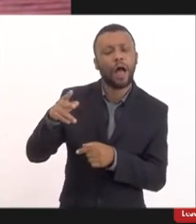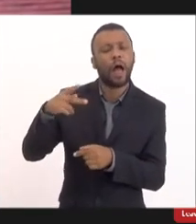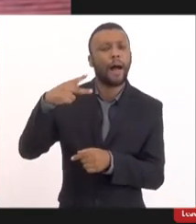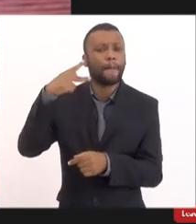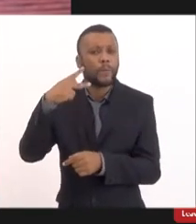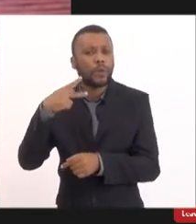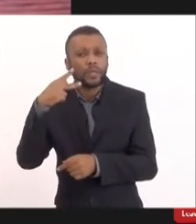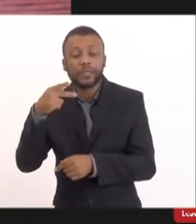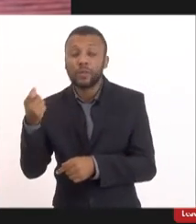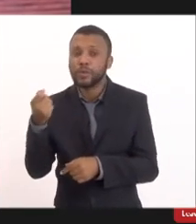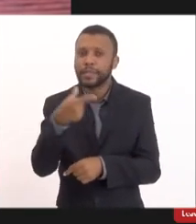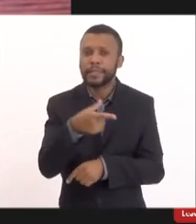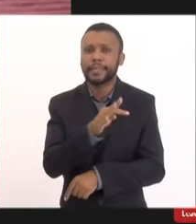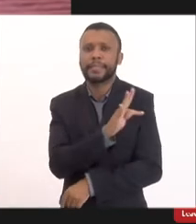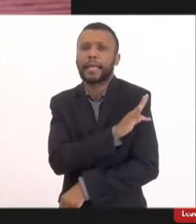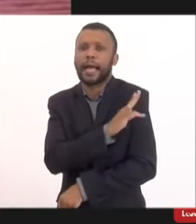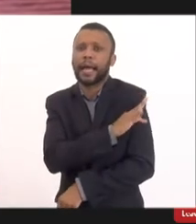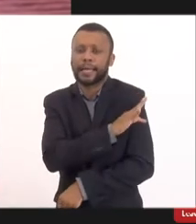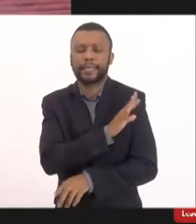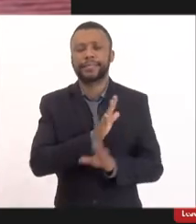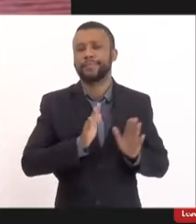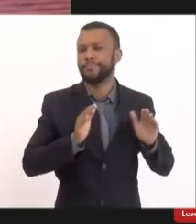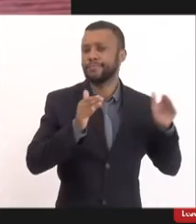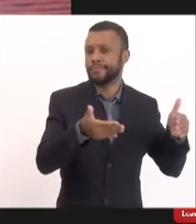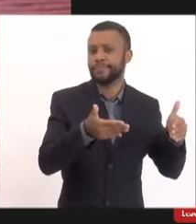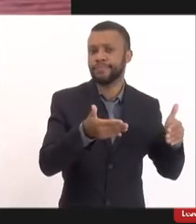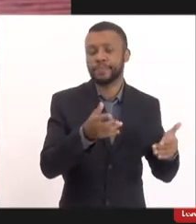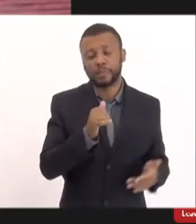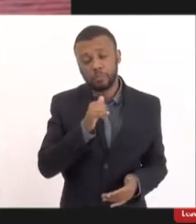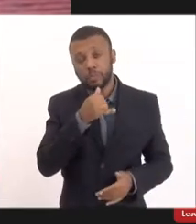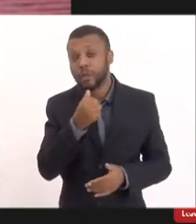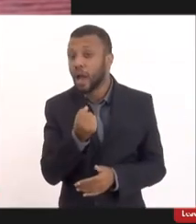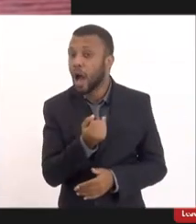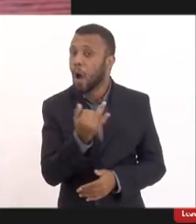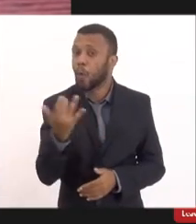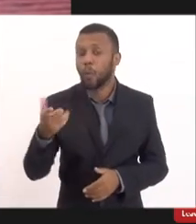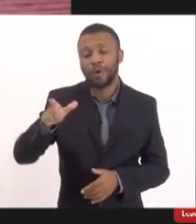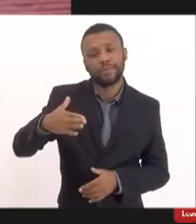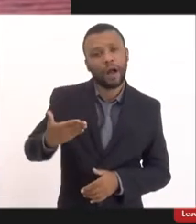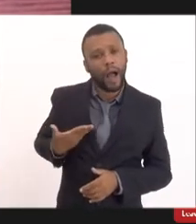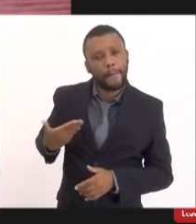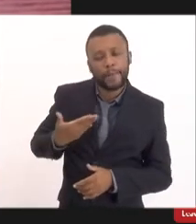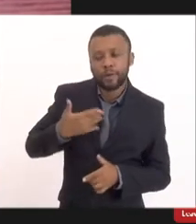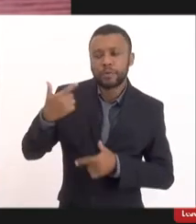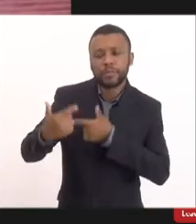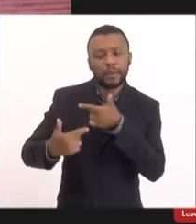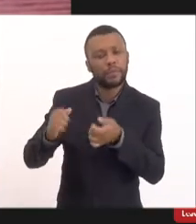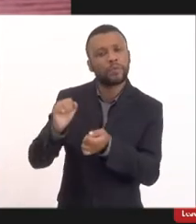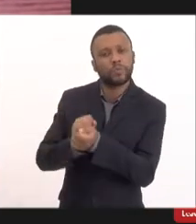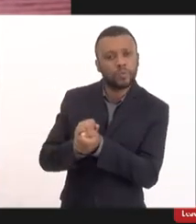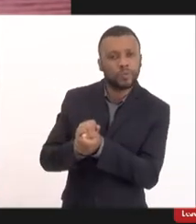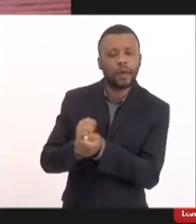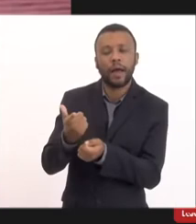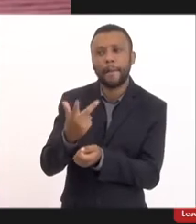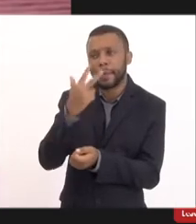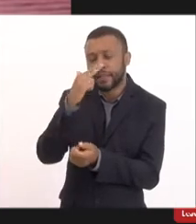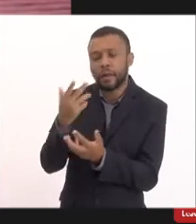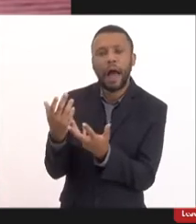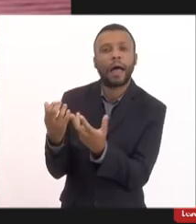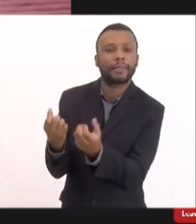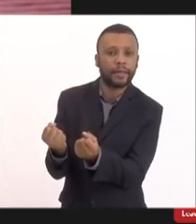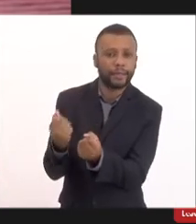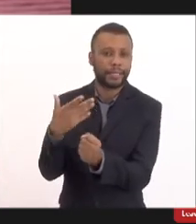discussão técnica infelizmente alguns colegas médicos estão entrando nessa onda e quando se fala que a sociedade